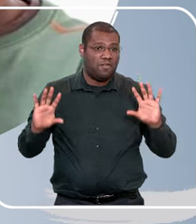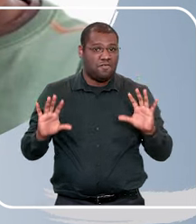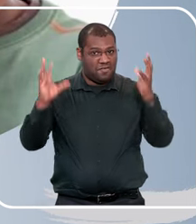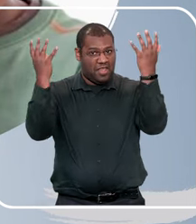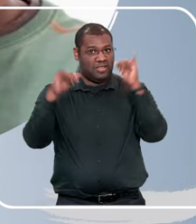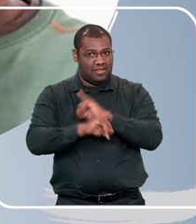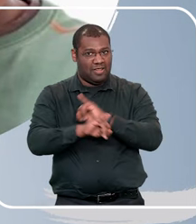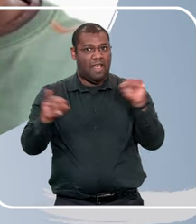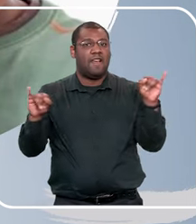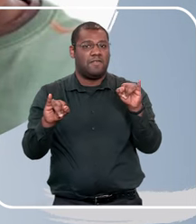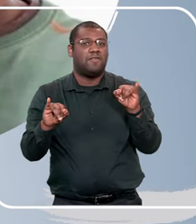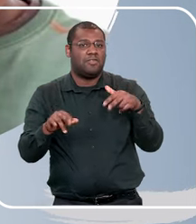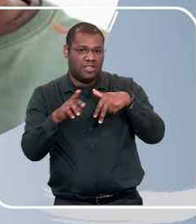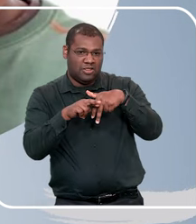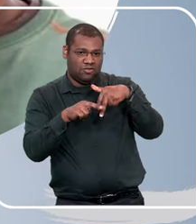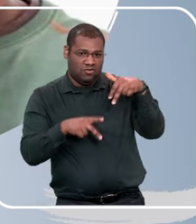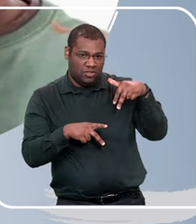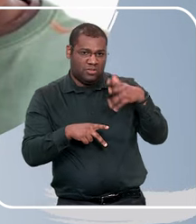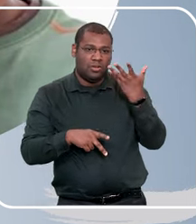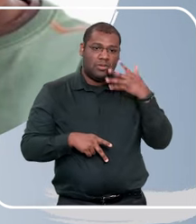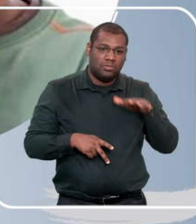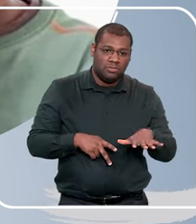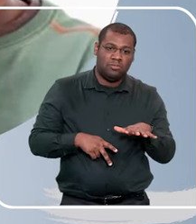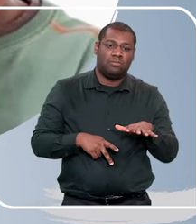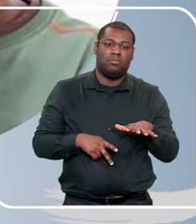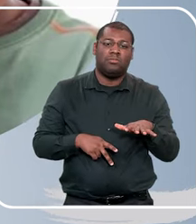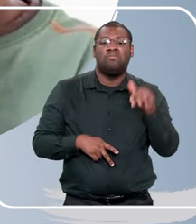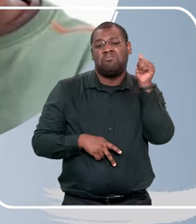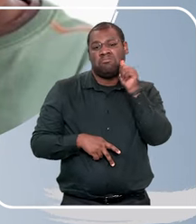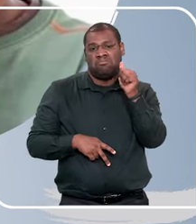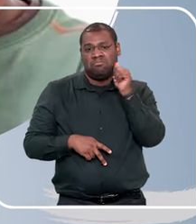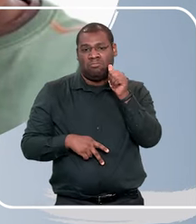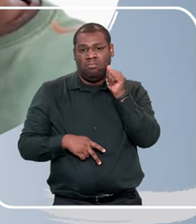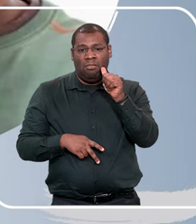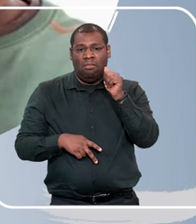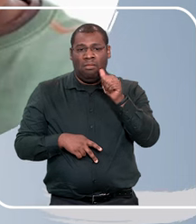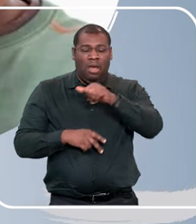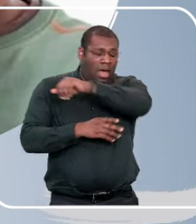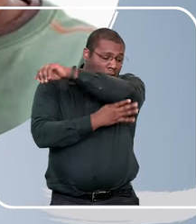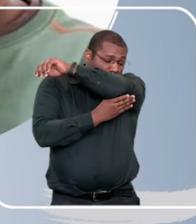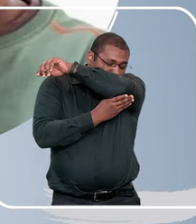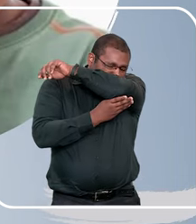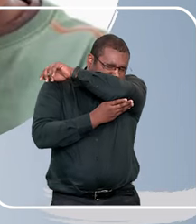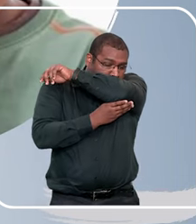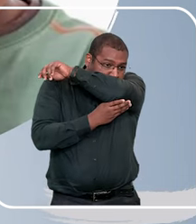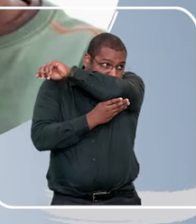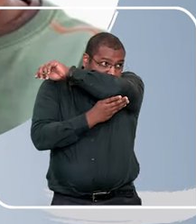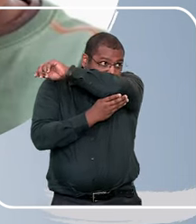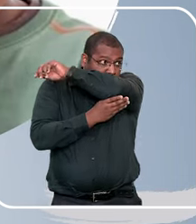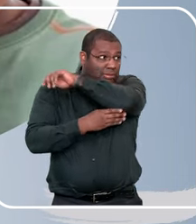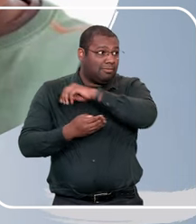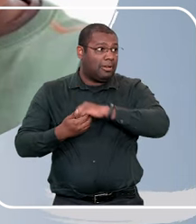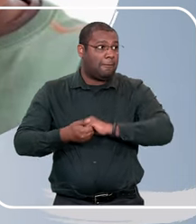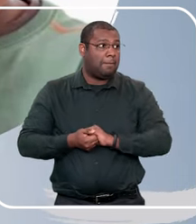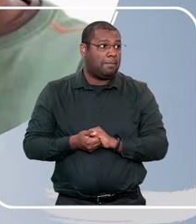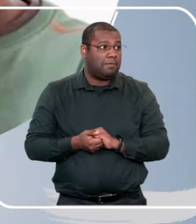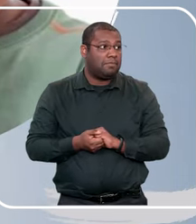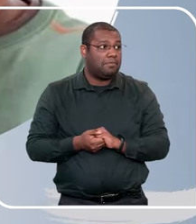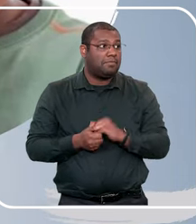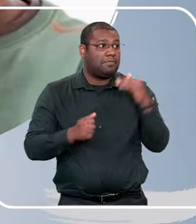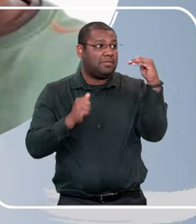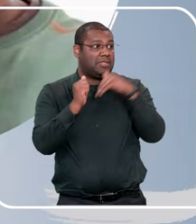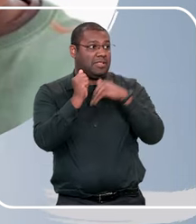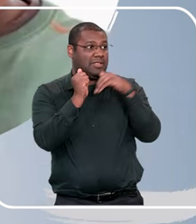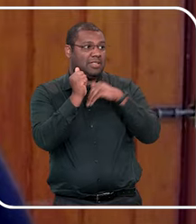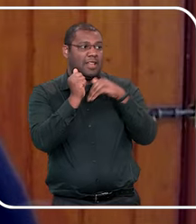aquilo é uma surpresa, deixou todo mundo alegre, porque não adianta você falar pra criança assim, como eu já falei, né, que eu achava que